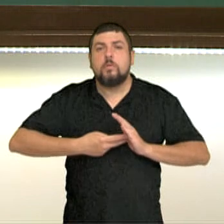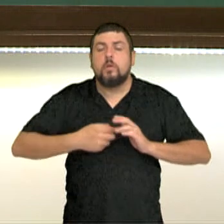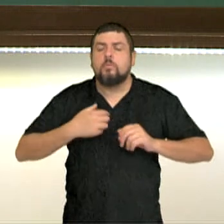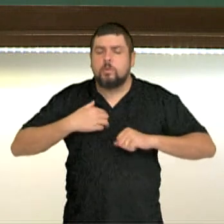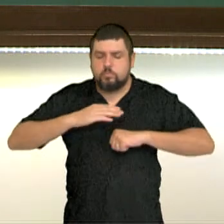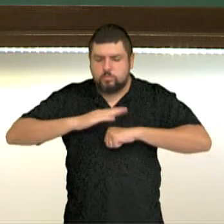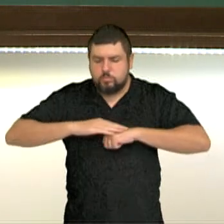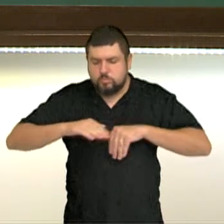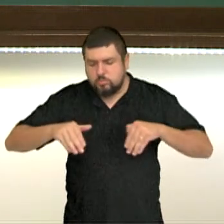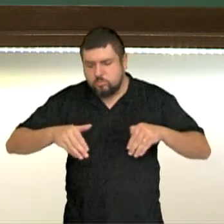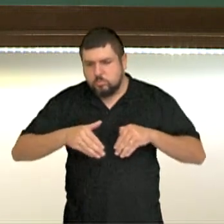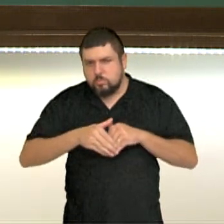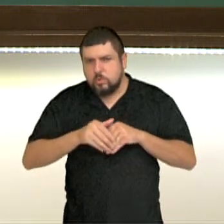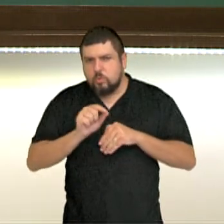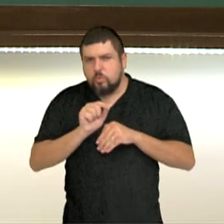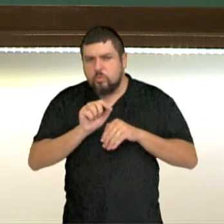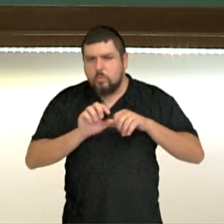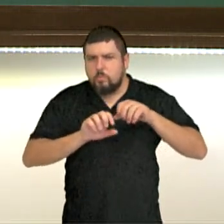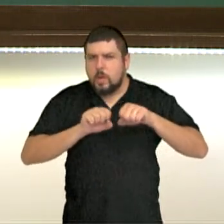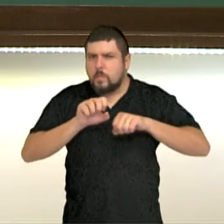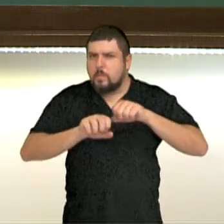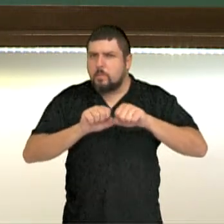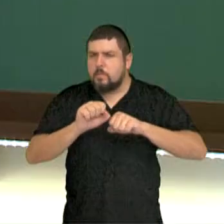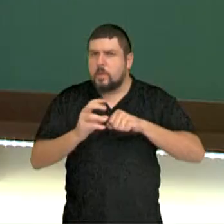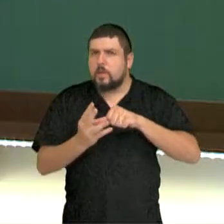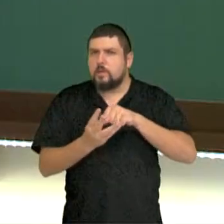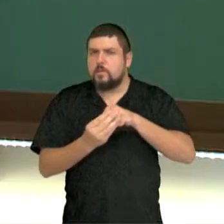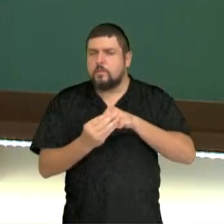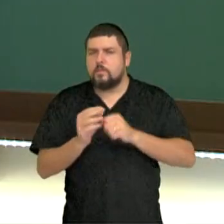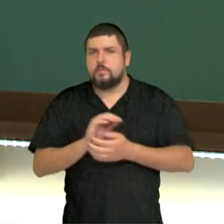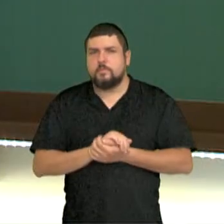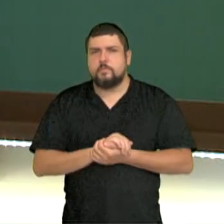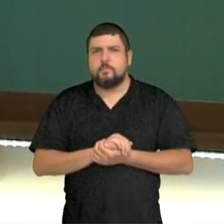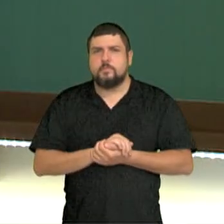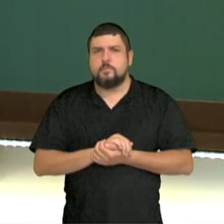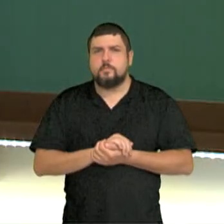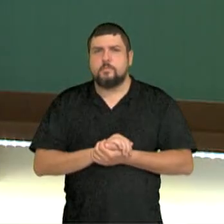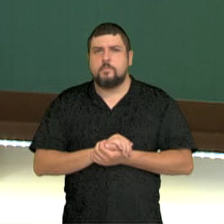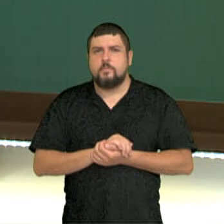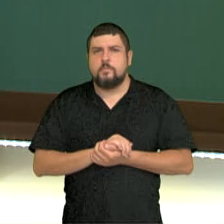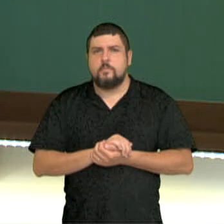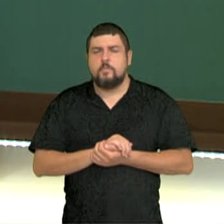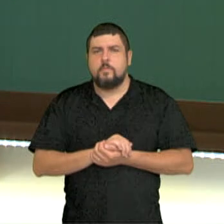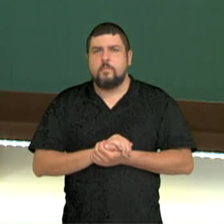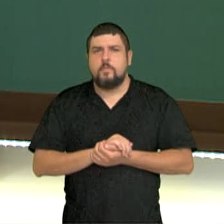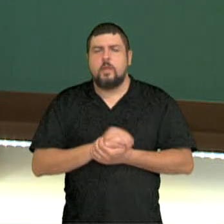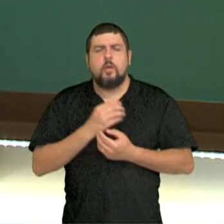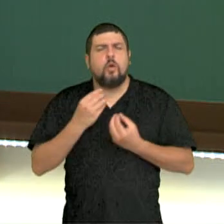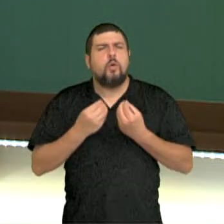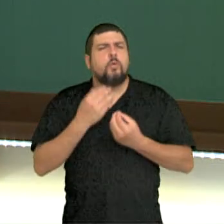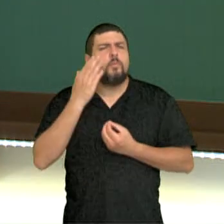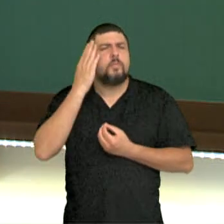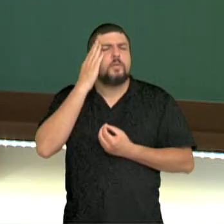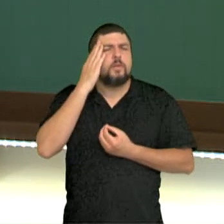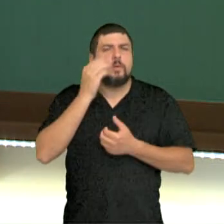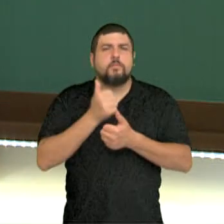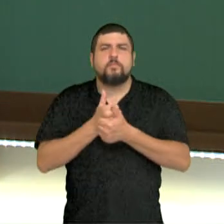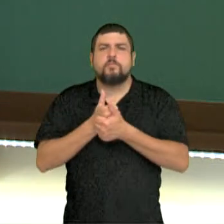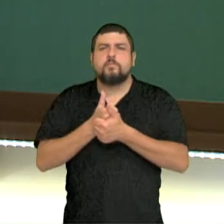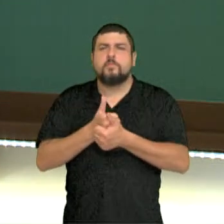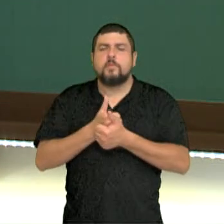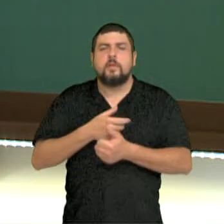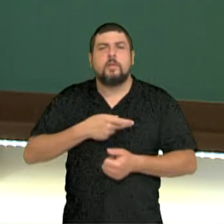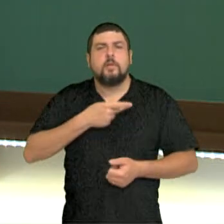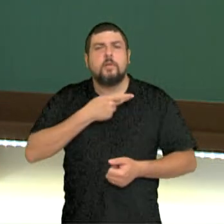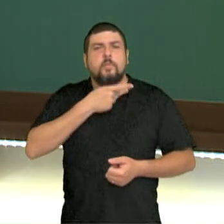no nosso dia a dia. Quem nos contou muito a respeito disso foi o seu discípulo, Platão. Platão nos trouxe